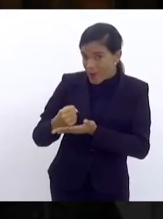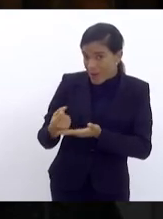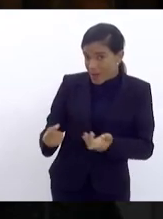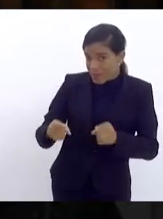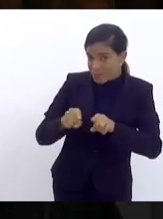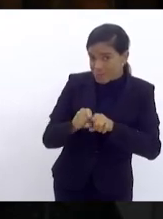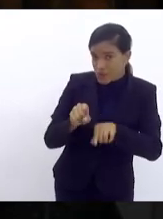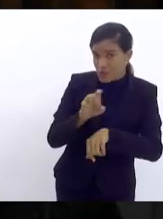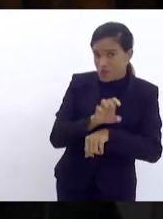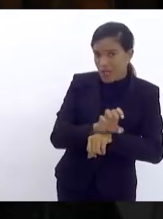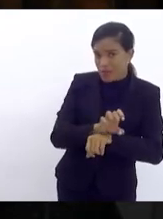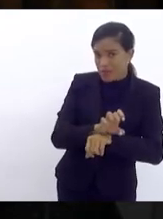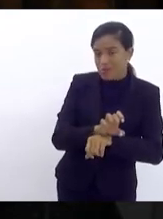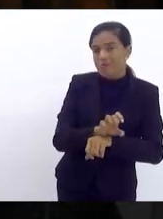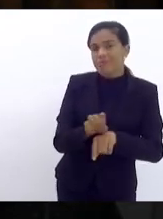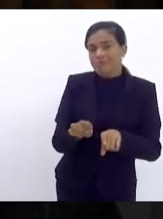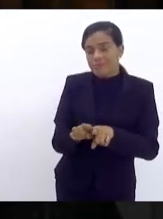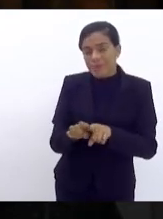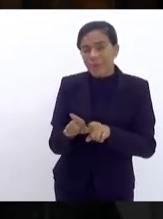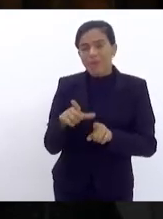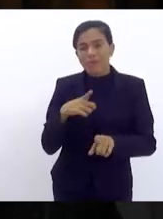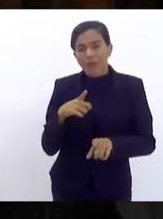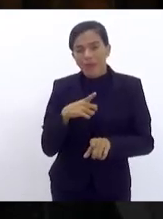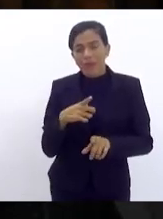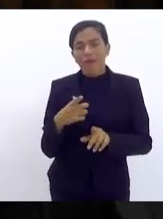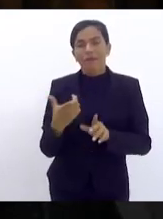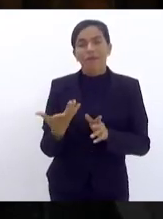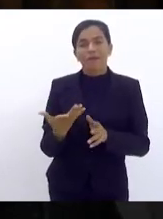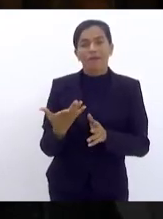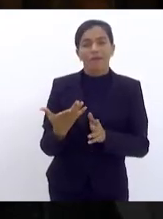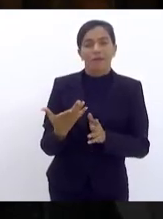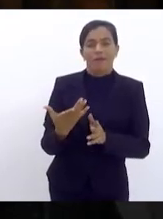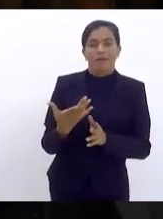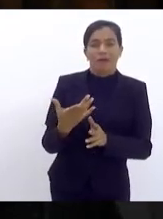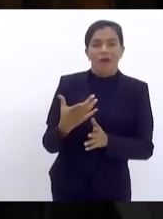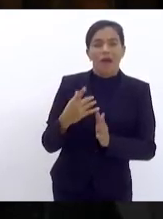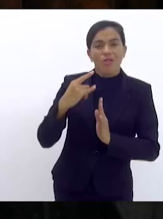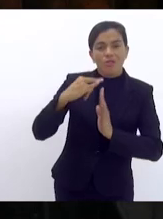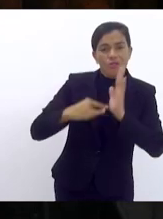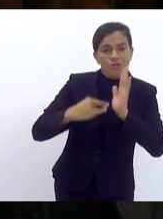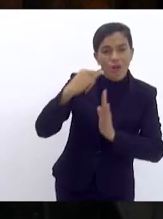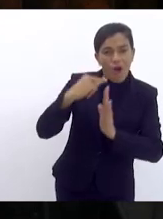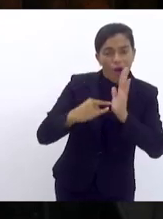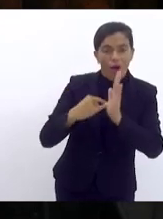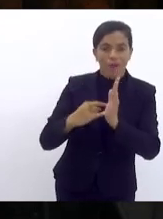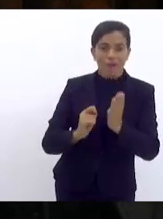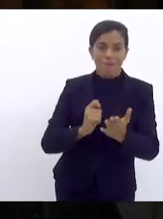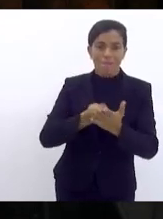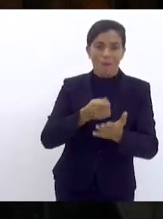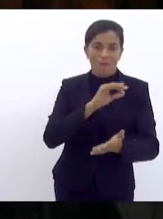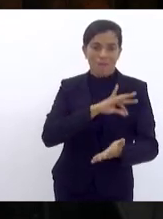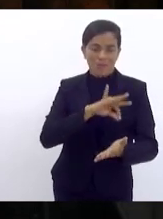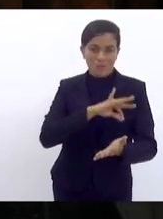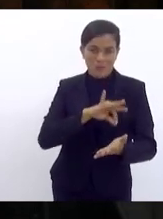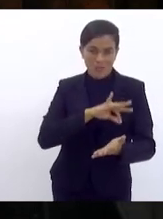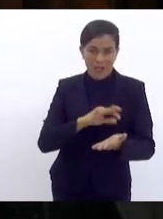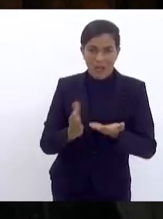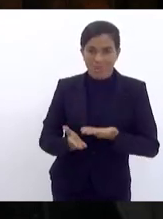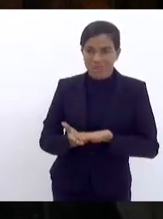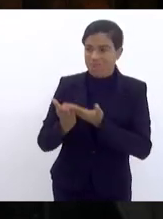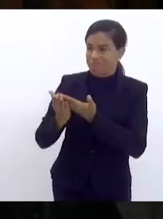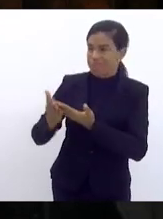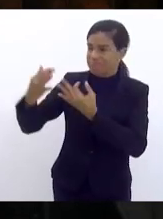Estado, que tem regularmente as suas notas fiscais empenhadas,